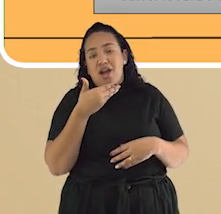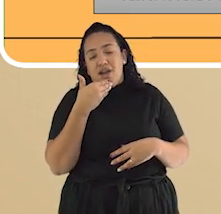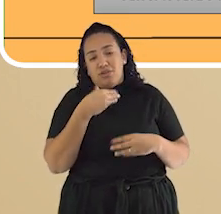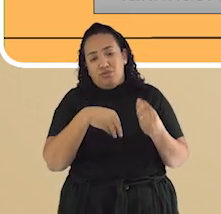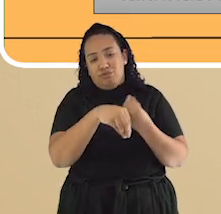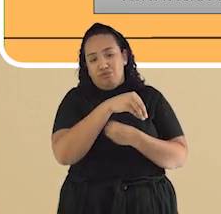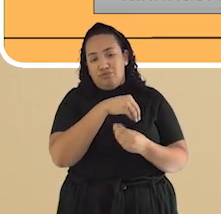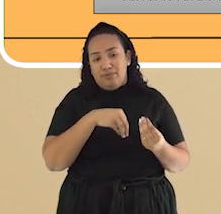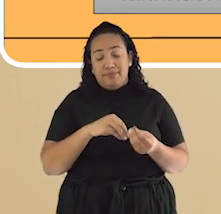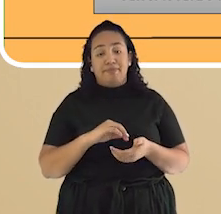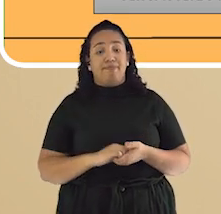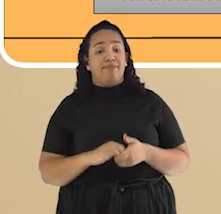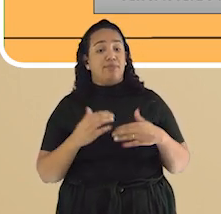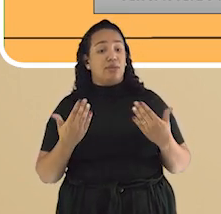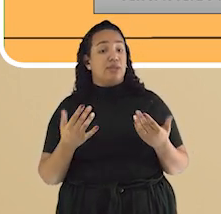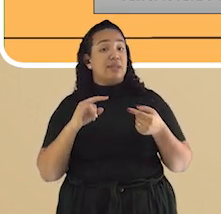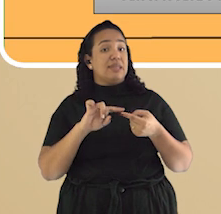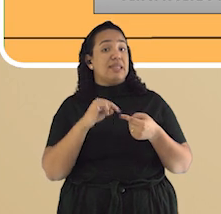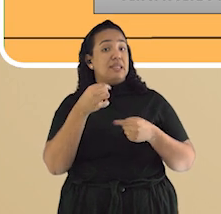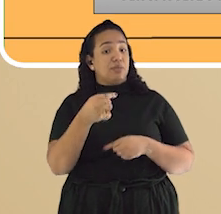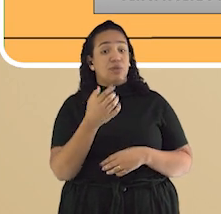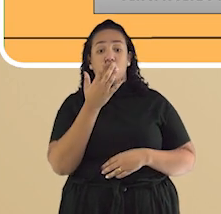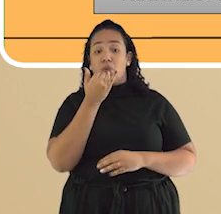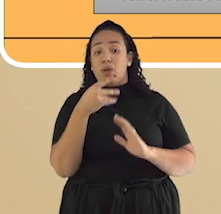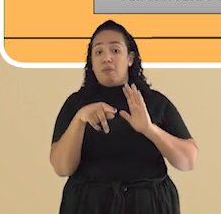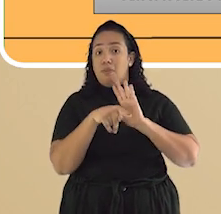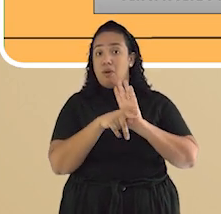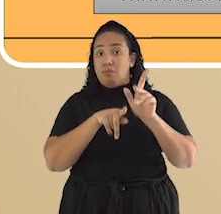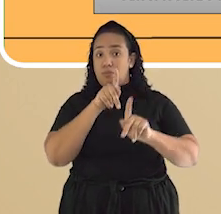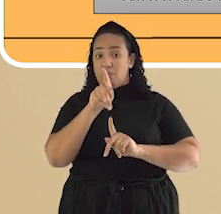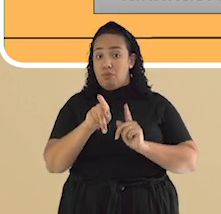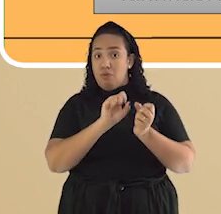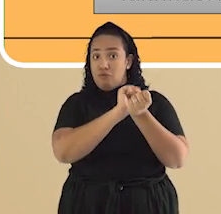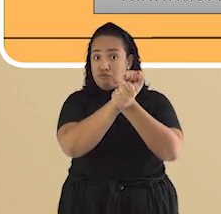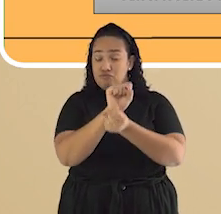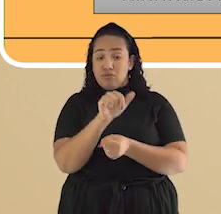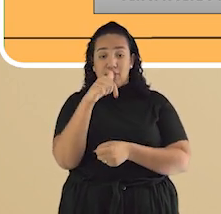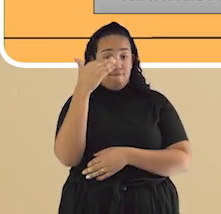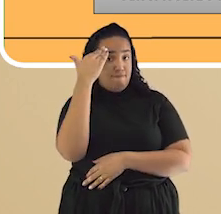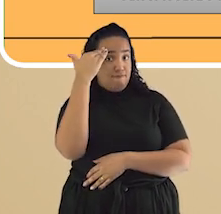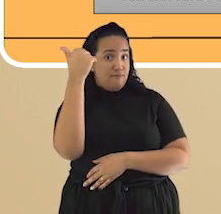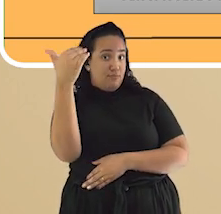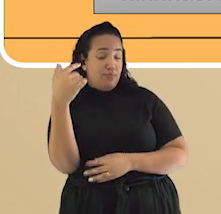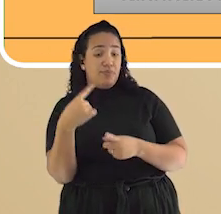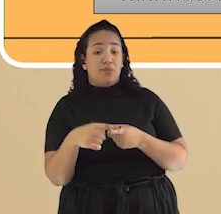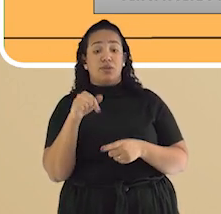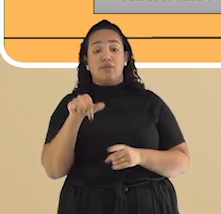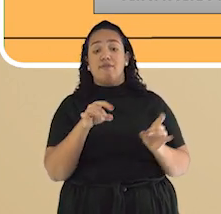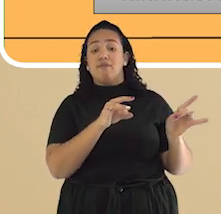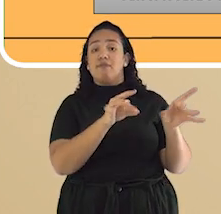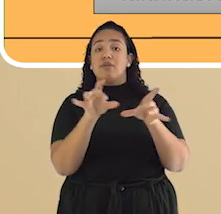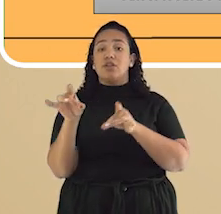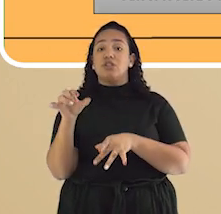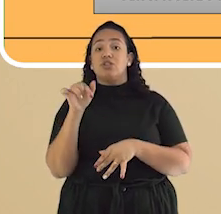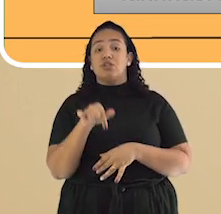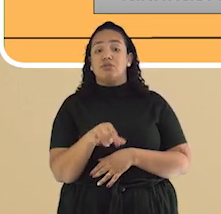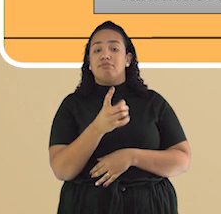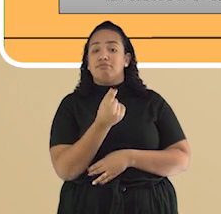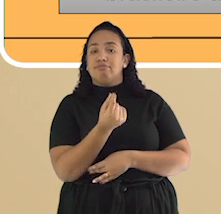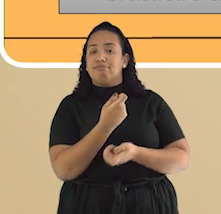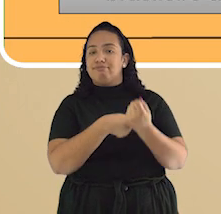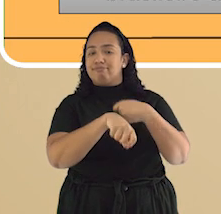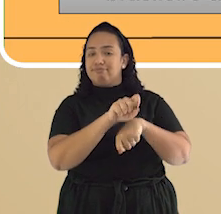Só muito tempo depois, essas comidas restritas ao povo escravizado se tornaram populares, pois eram vendidas gerando uma pequena fonte de renda para eles.